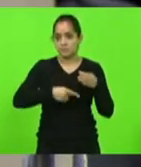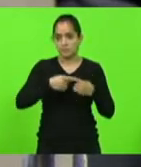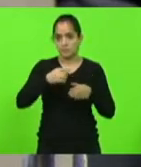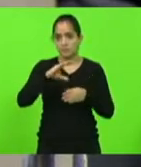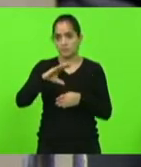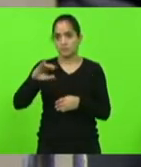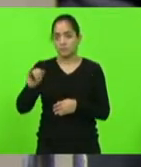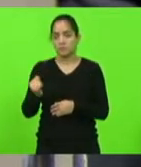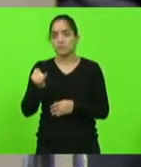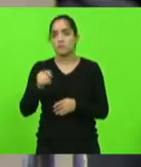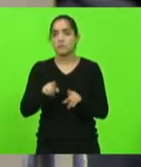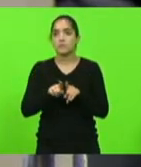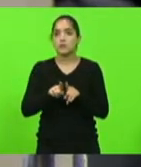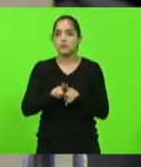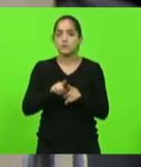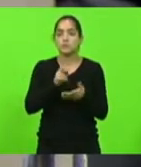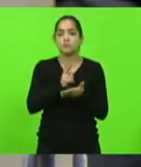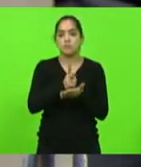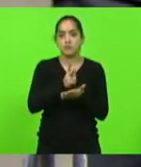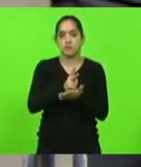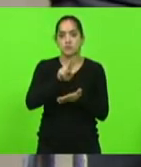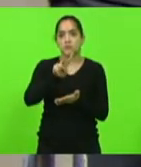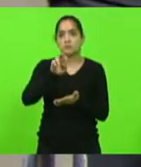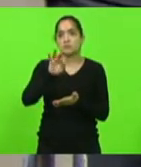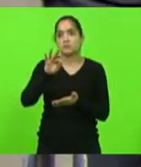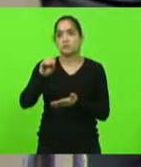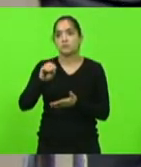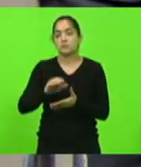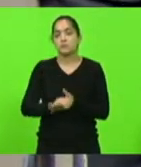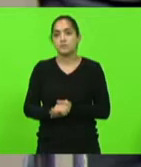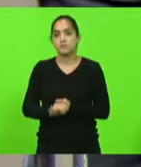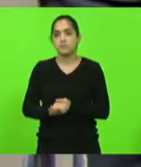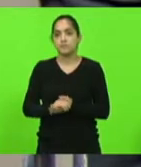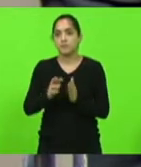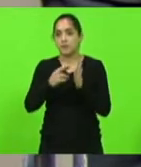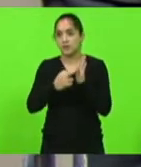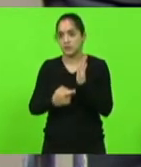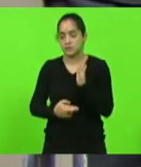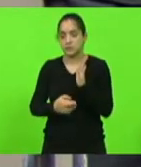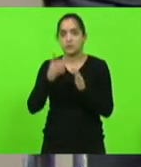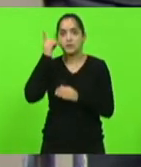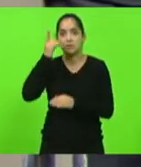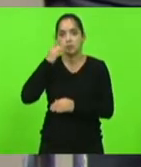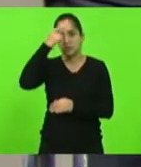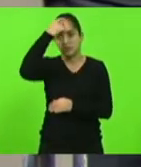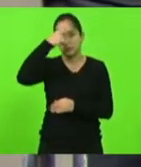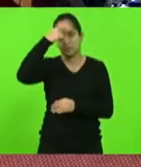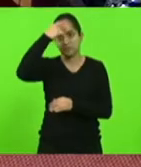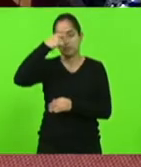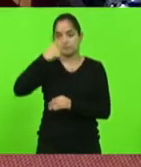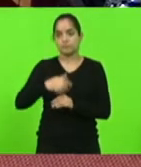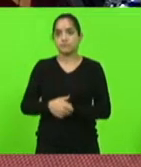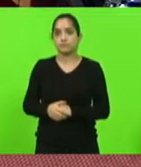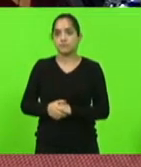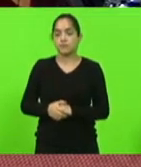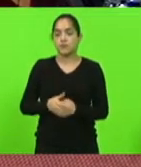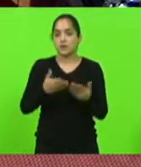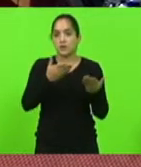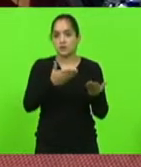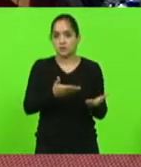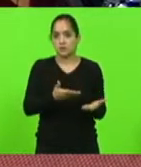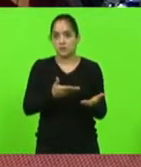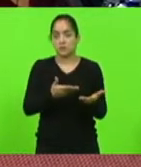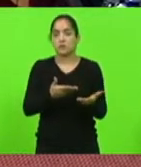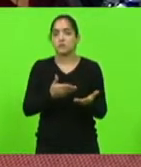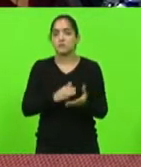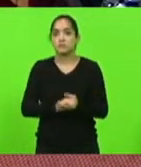Constituição e Justiça pela manutenção do veto, relator deputado Maurício Scudilar, que é em discussão. Com a palavra, o autor do projeto,